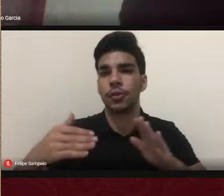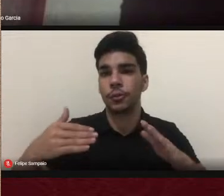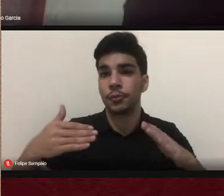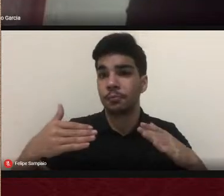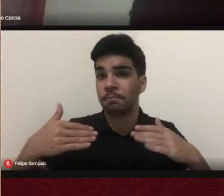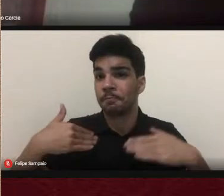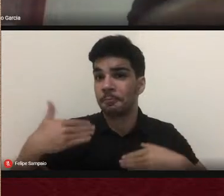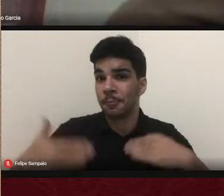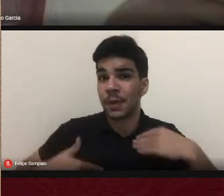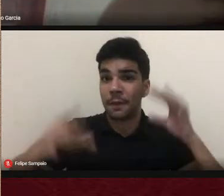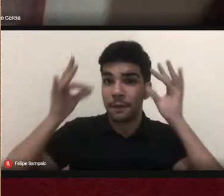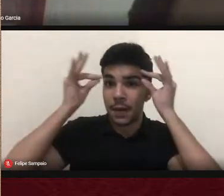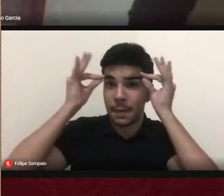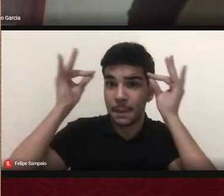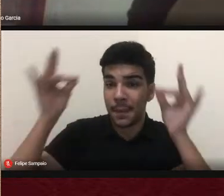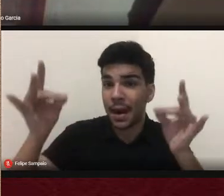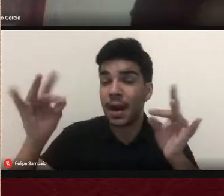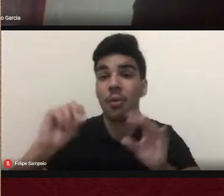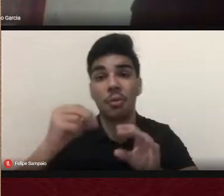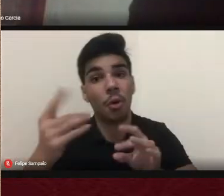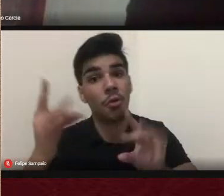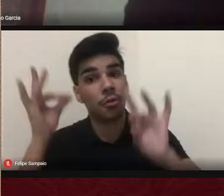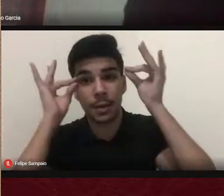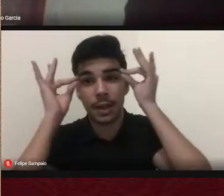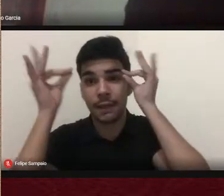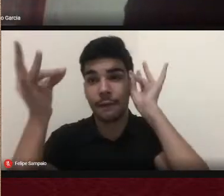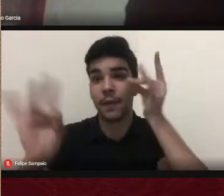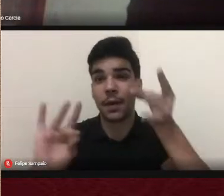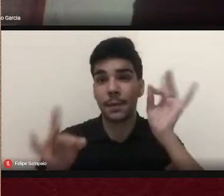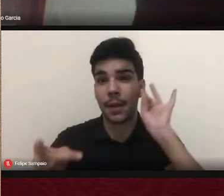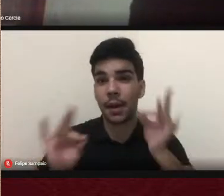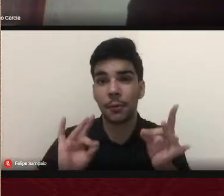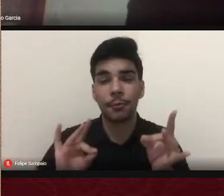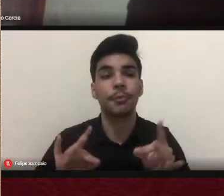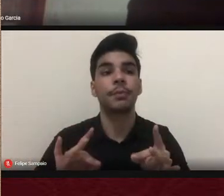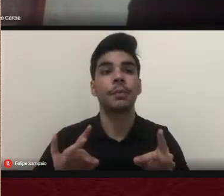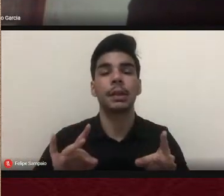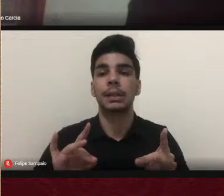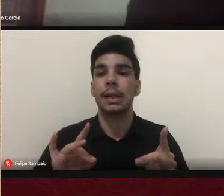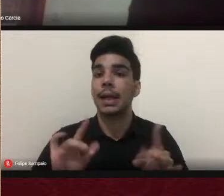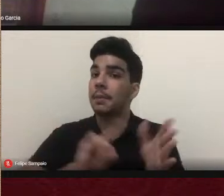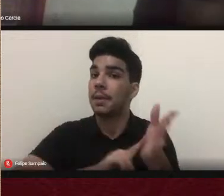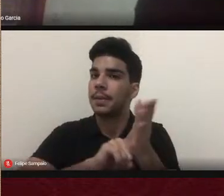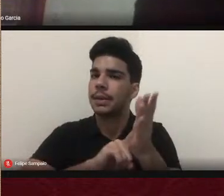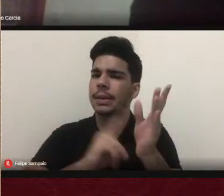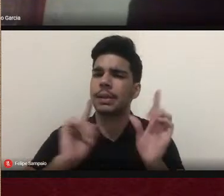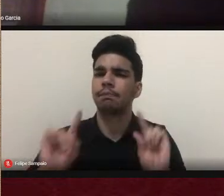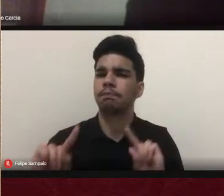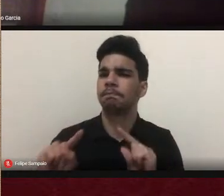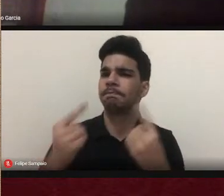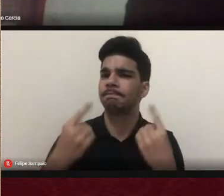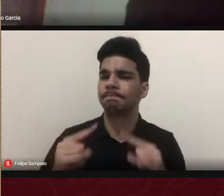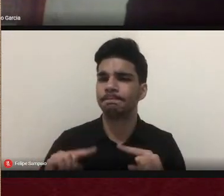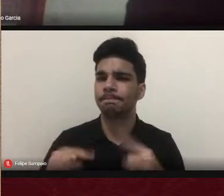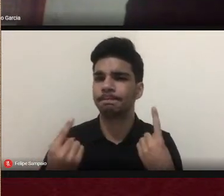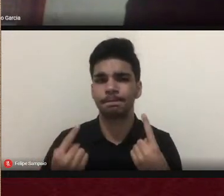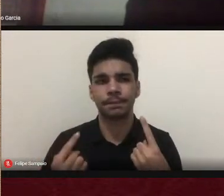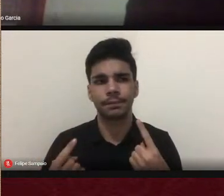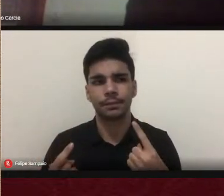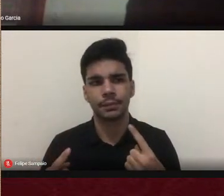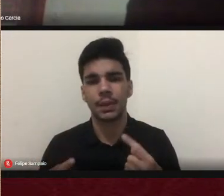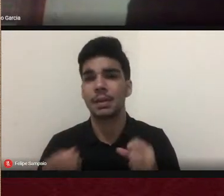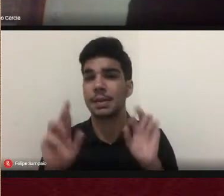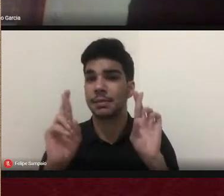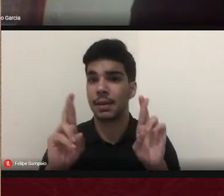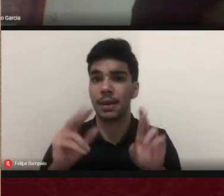Foucault então é uma pesquisa que instigou muito a mim e eu espero obviamente para ser bastante breve aqui